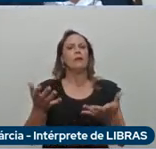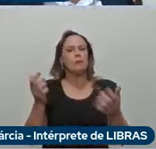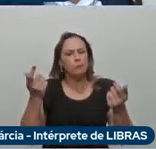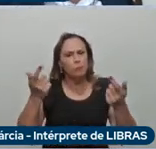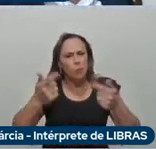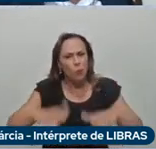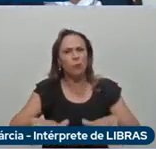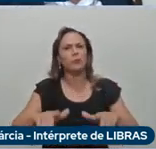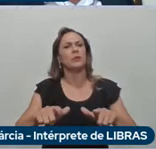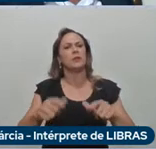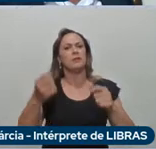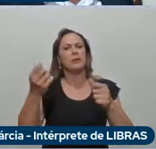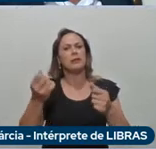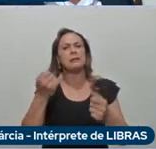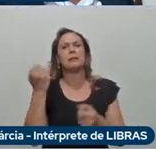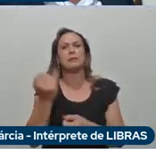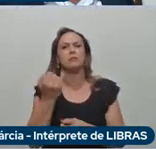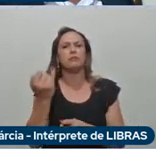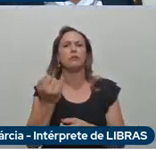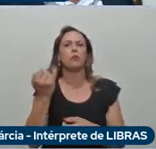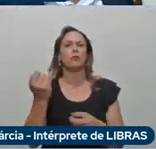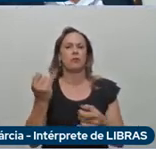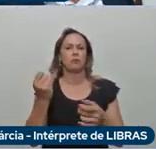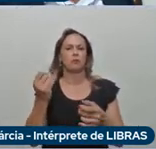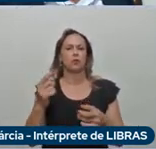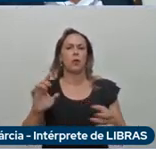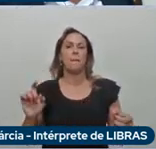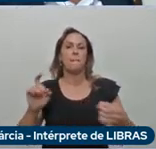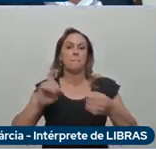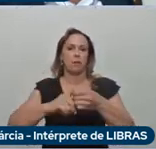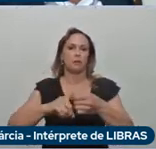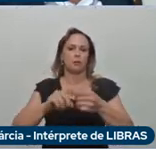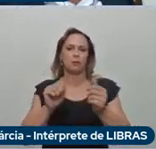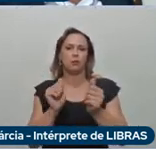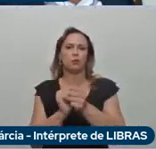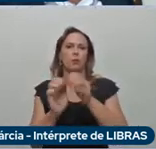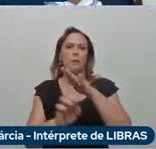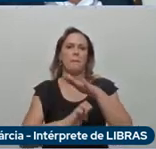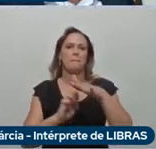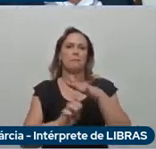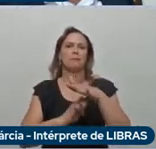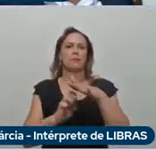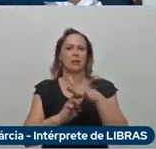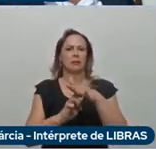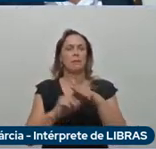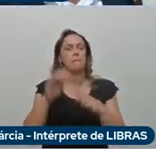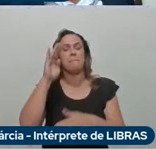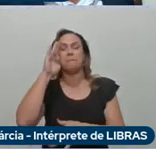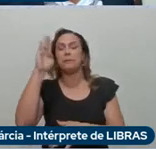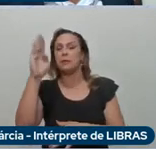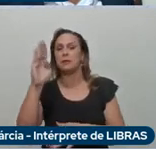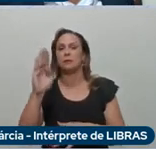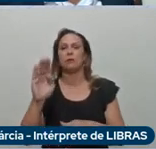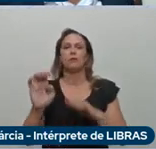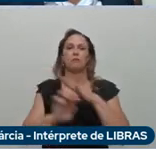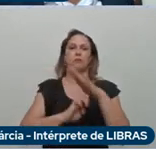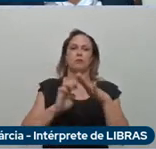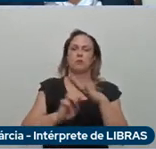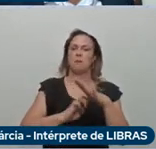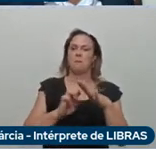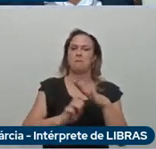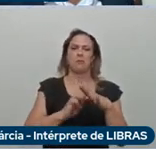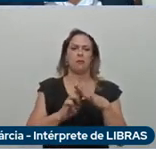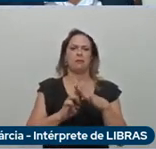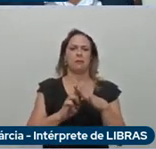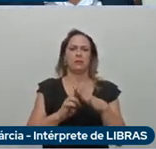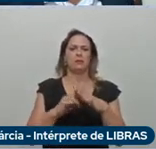a PUC Minas com as empresas, principalmente com empresas tão conceituadas como a Estelantes. é